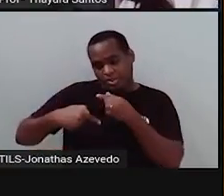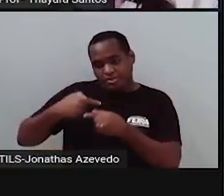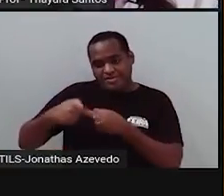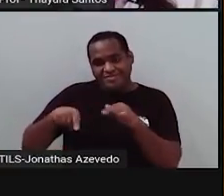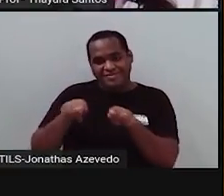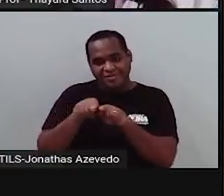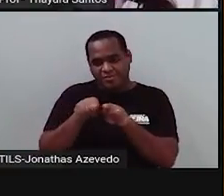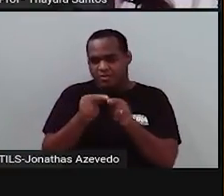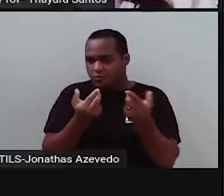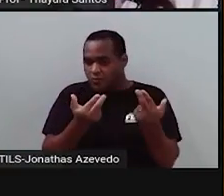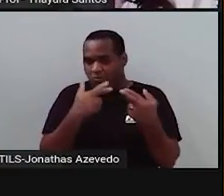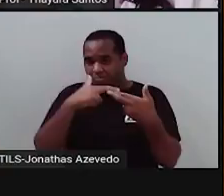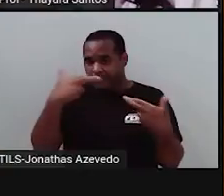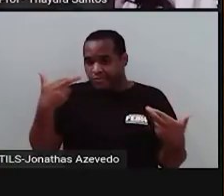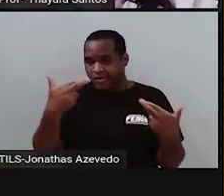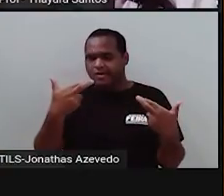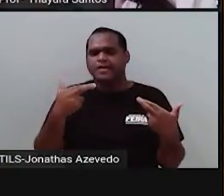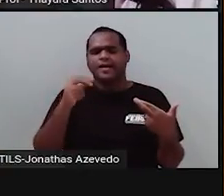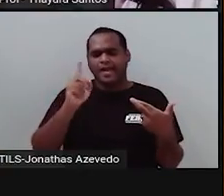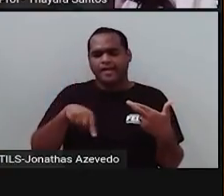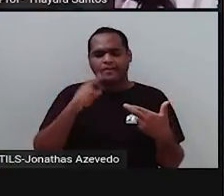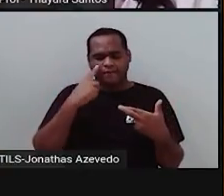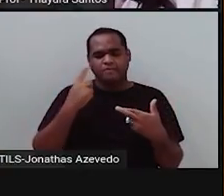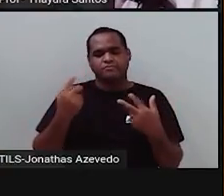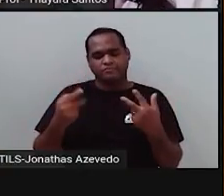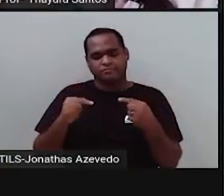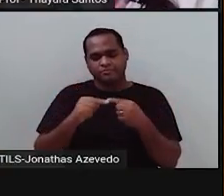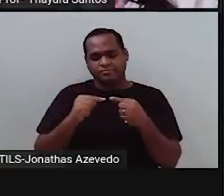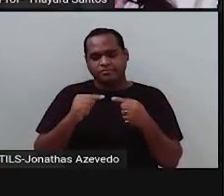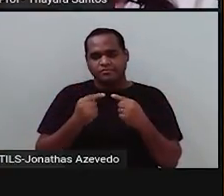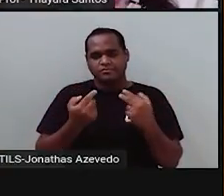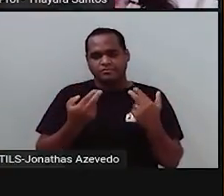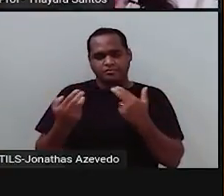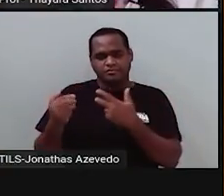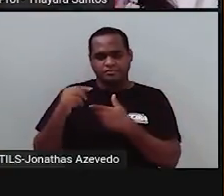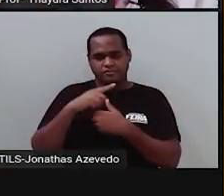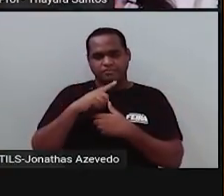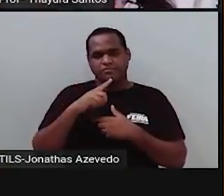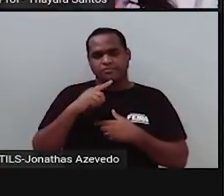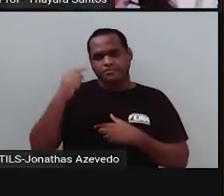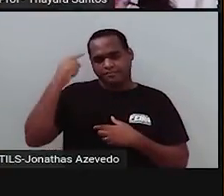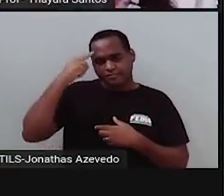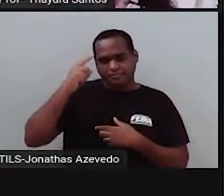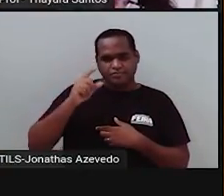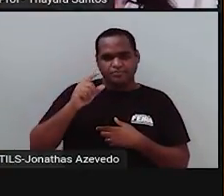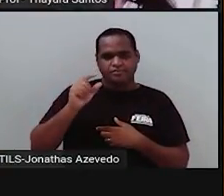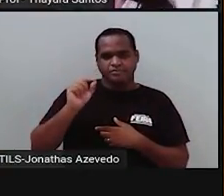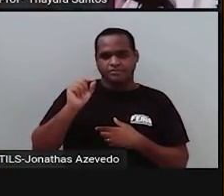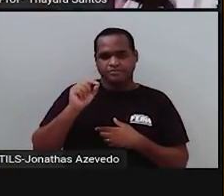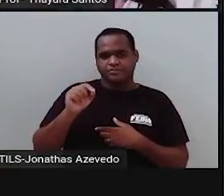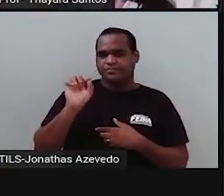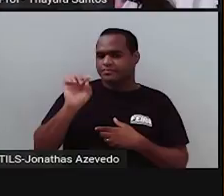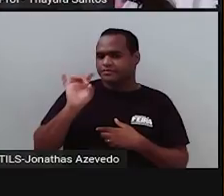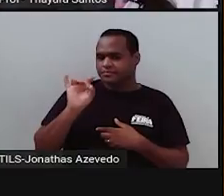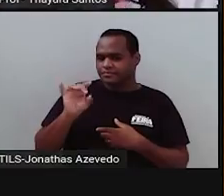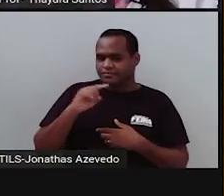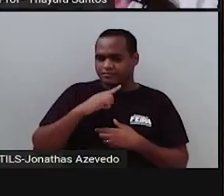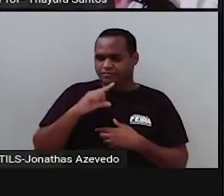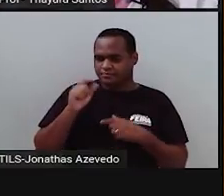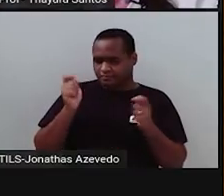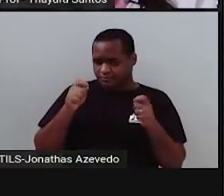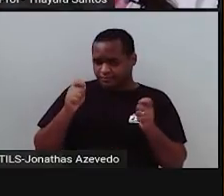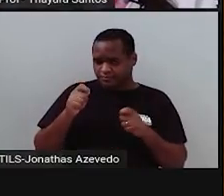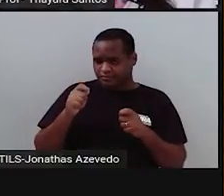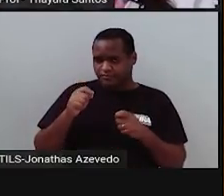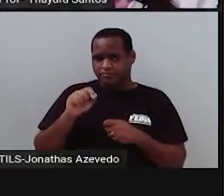elas só poderiam formar os mesmos tipos de gametas. Só que lembram que lá na geração parental só era um tipo de gameta que era possível, que era o Vzão,